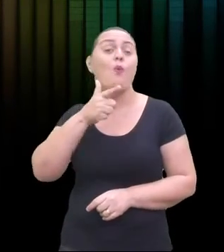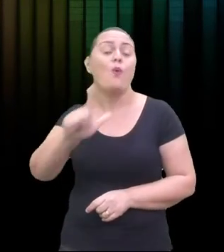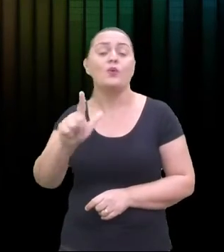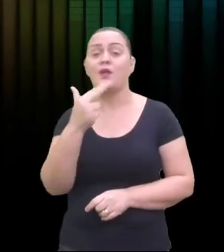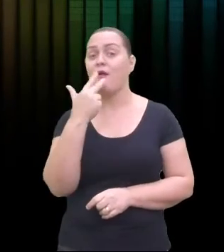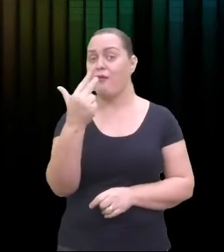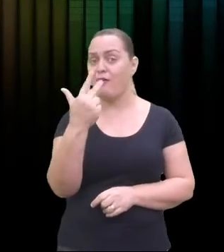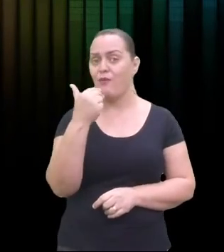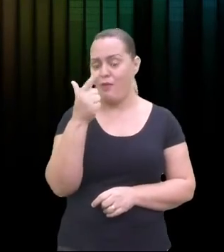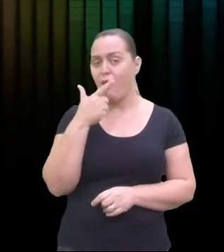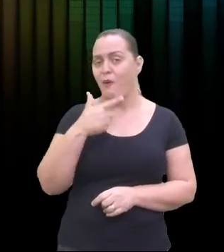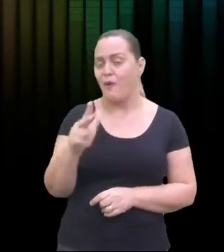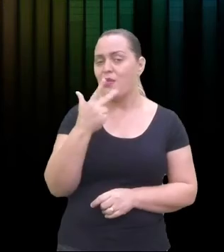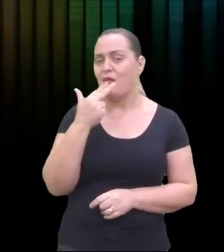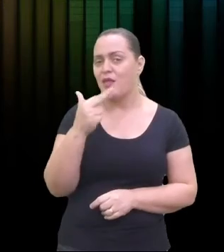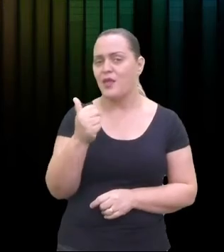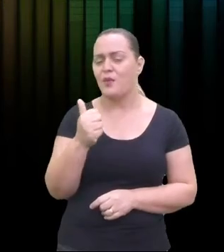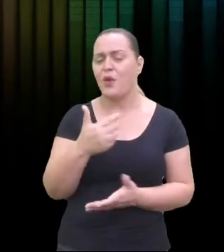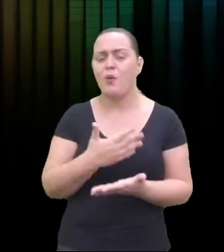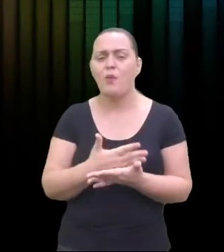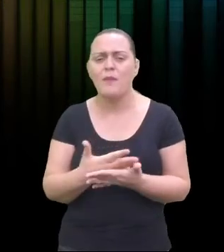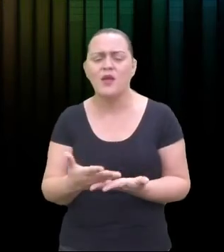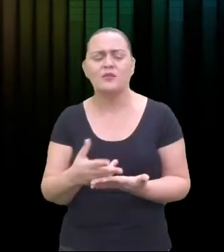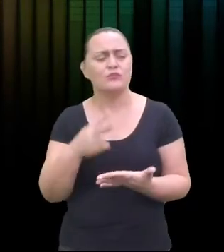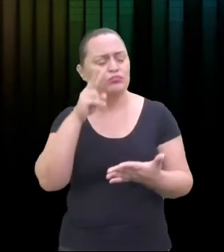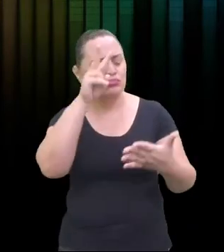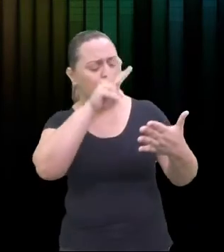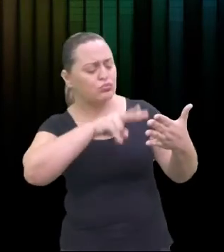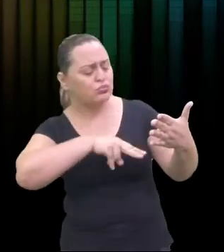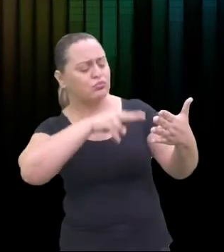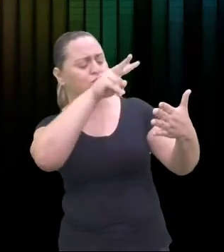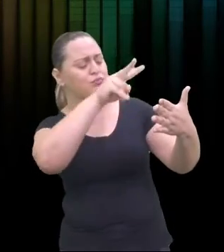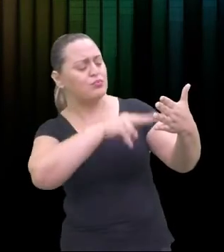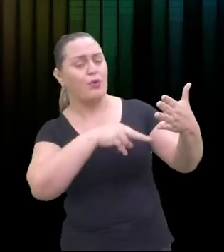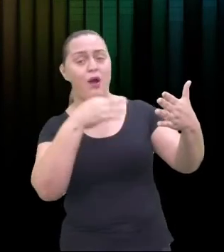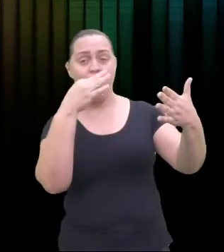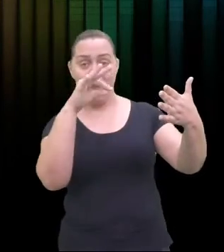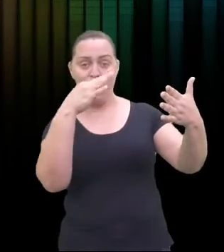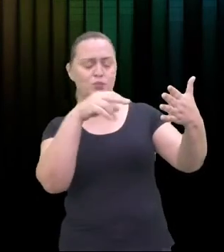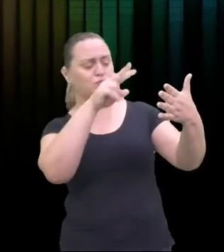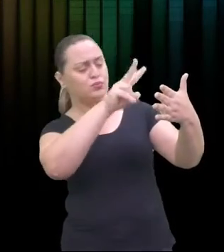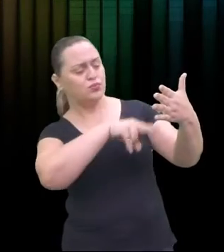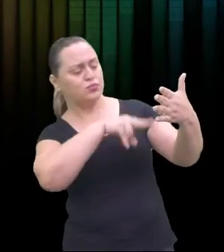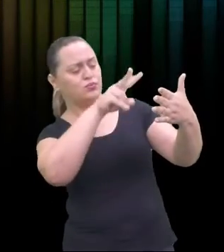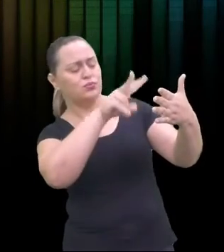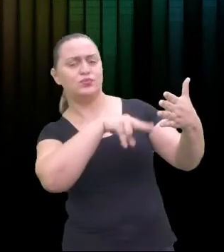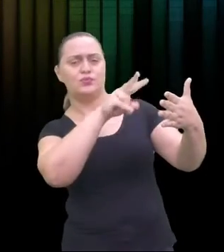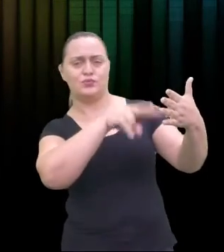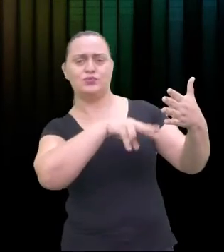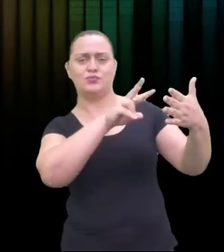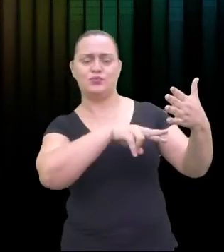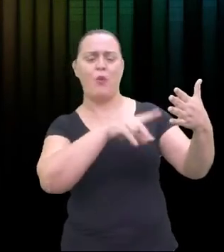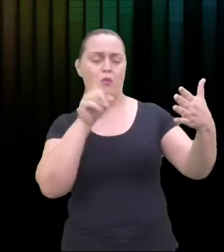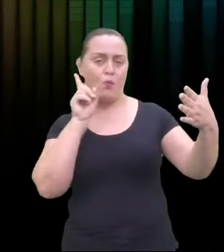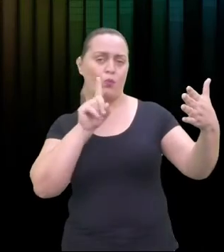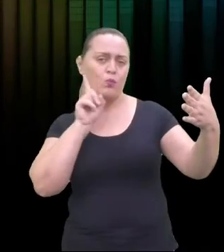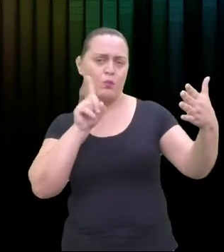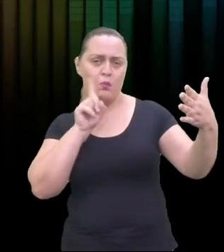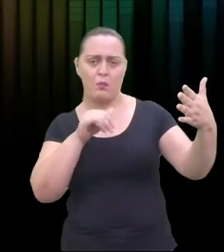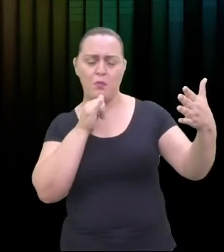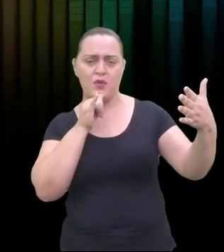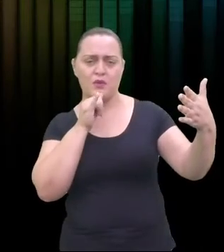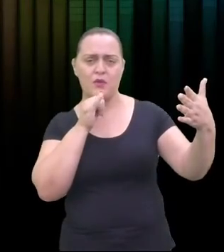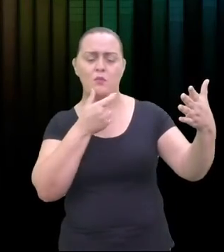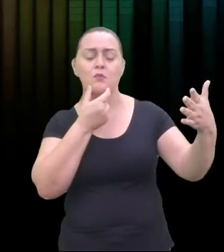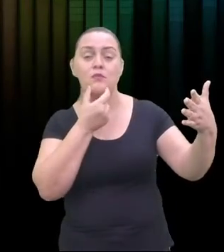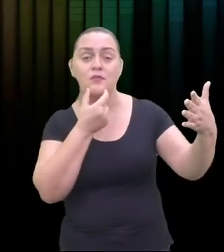música, principalmente nas suas aulas de inglês. Passa a ouvir músicas americanas, inglês, vão ouvir